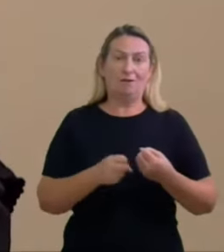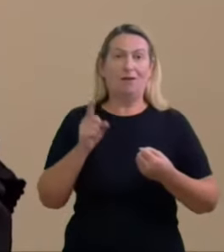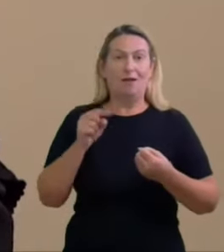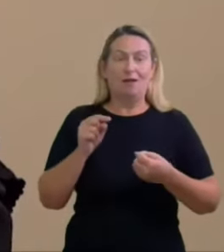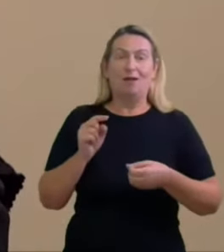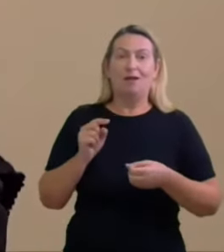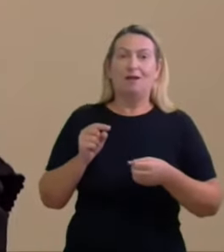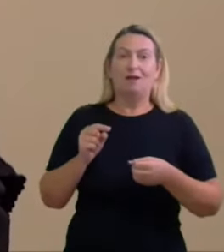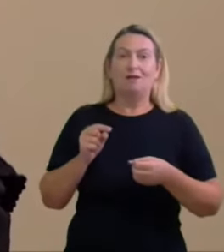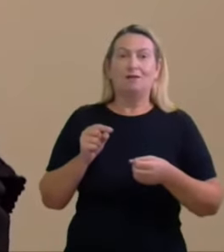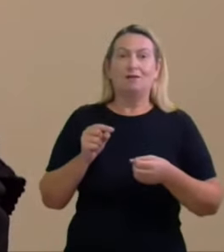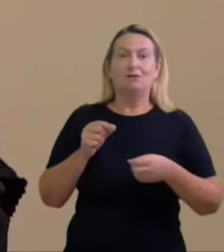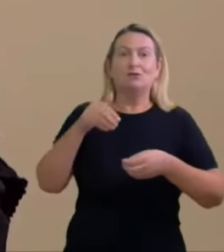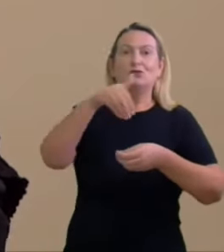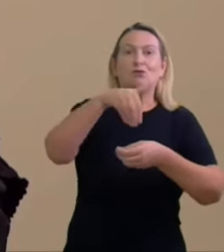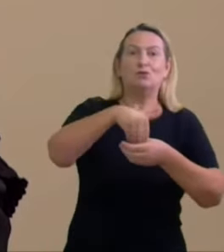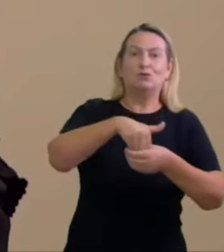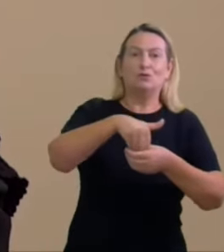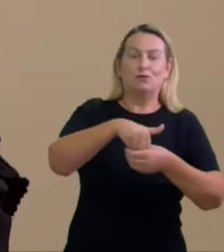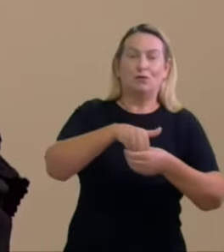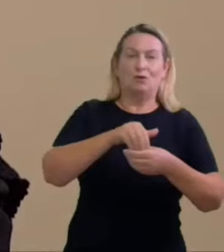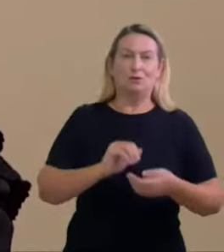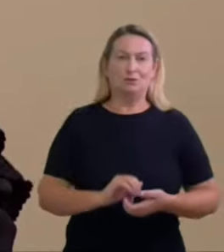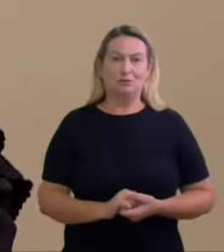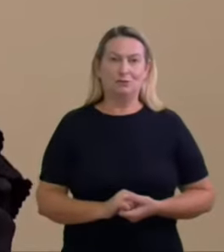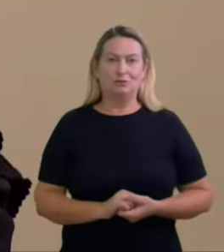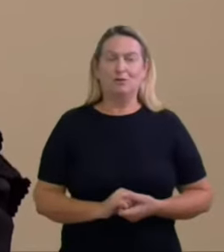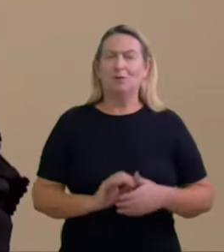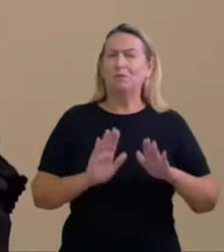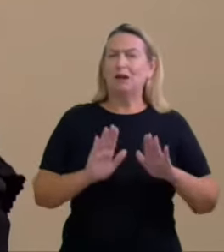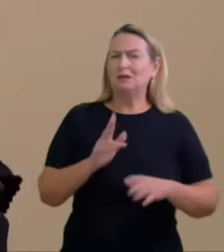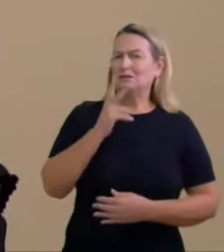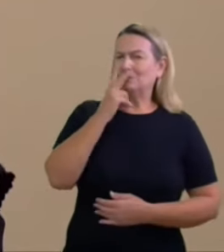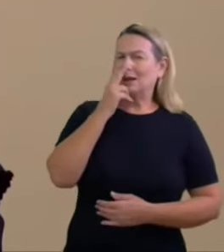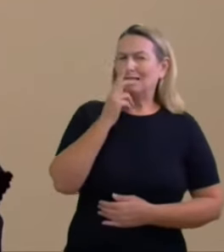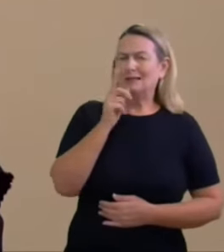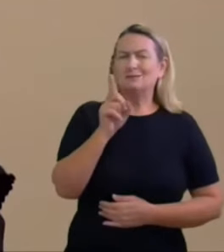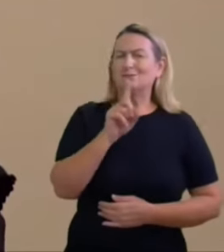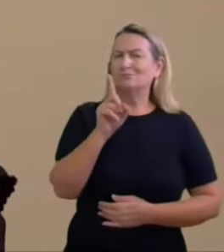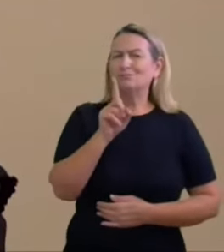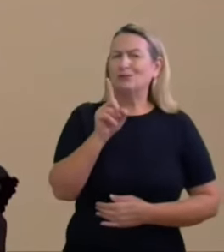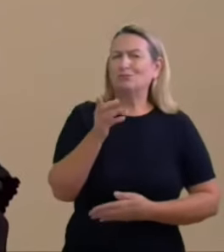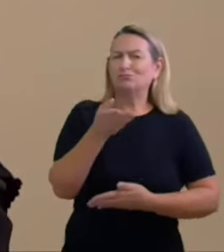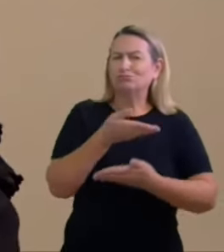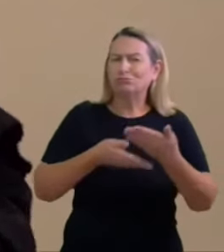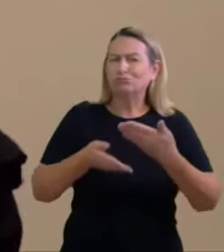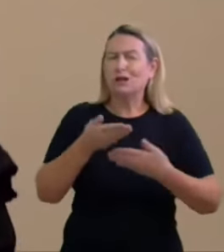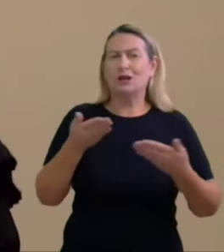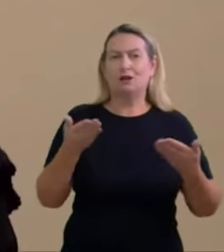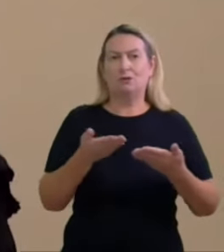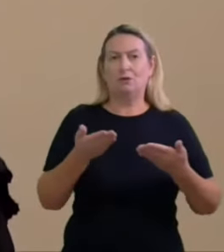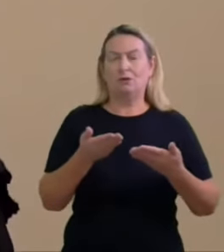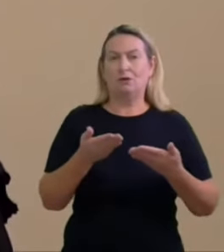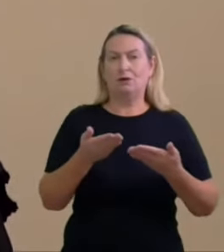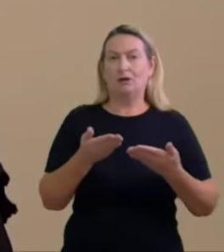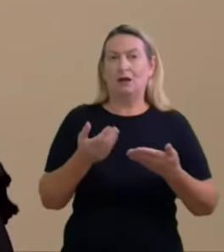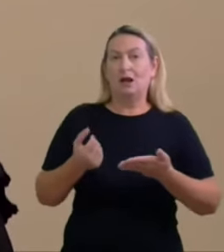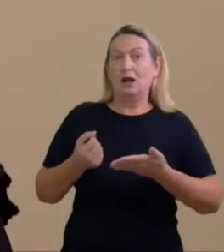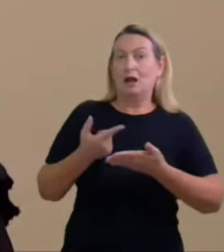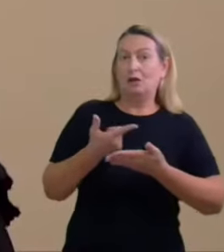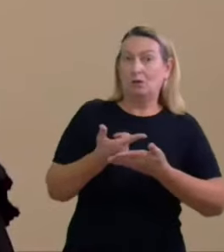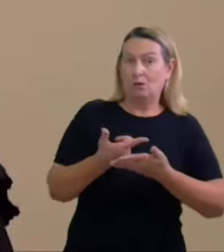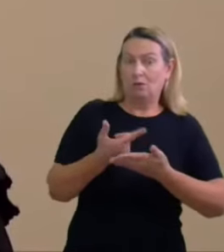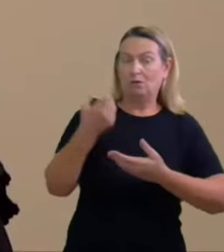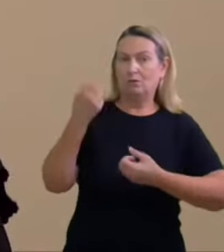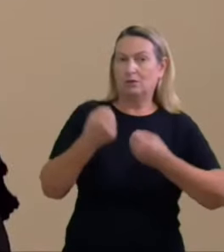desculpa sincera eu não sou dona da verdade mas me parece que isso não se aplica a compra de um carro se comprova pela nota fiscal da